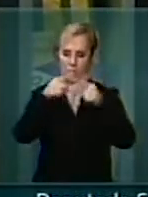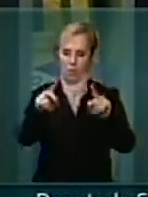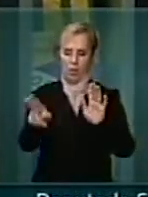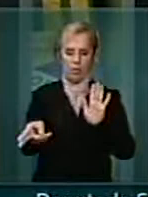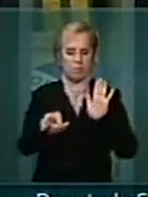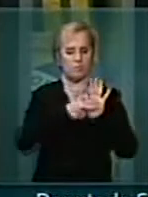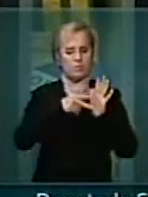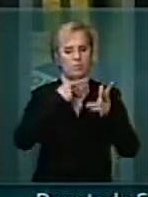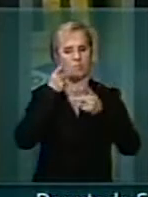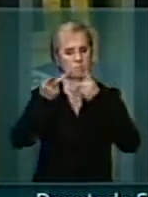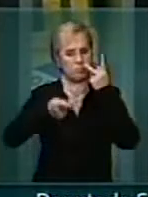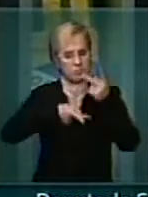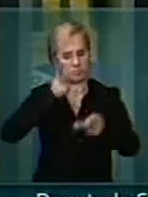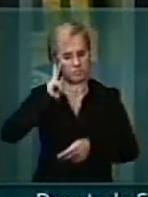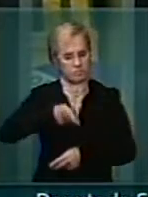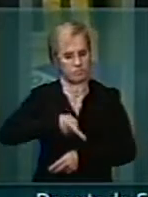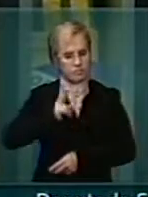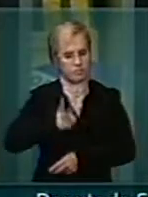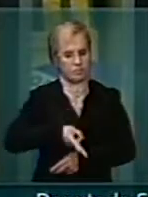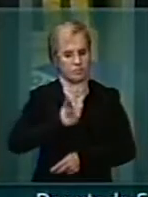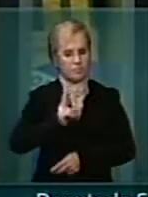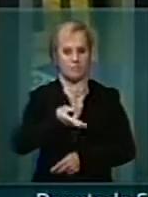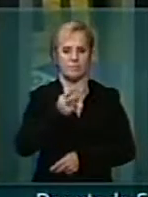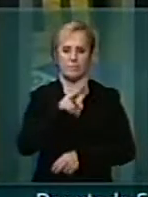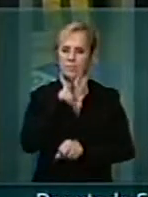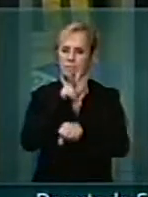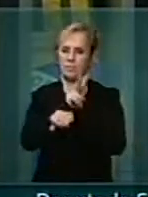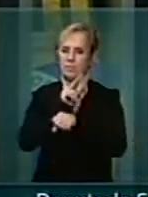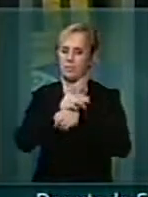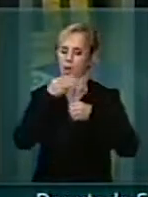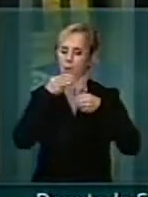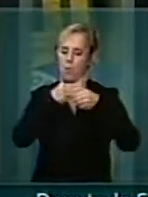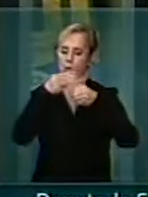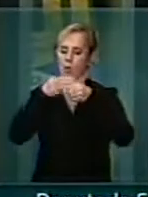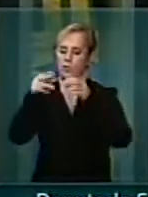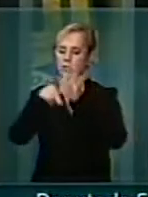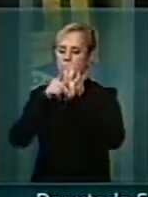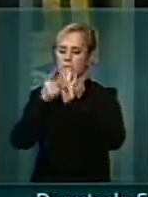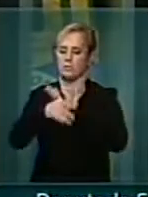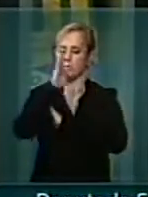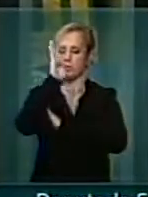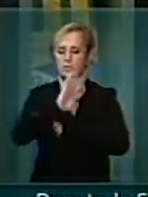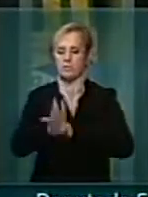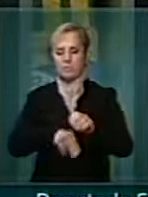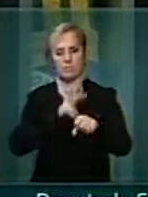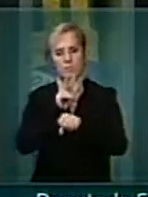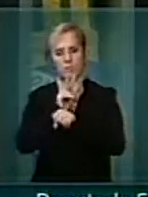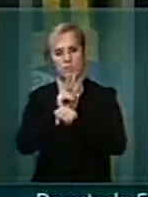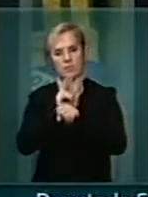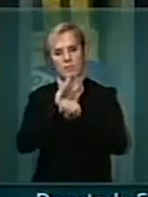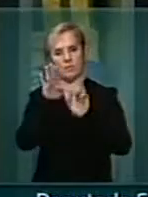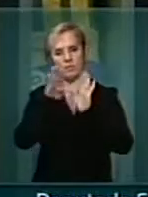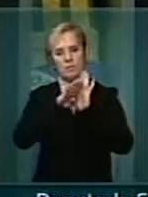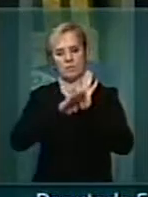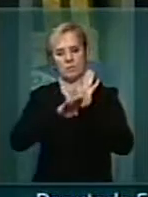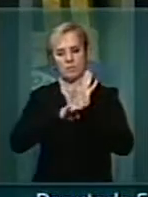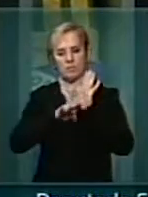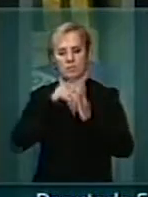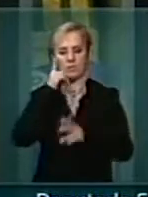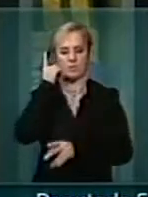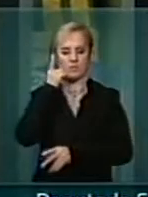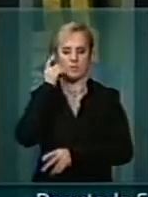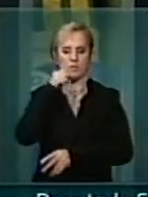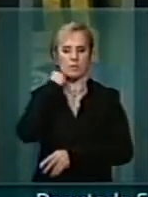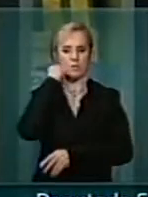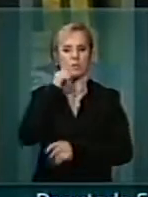feito continuamente na defesa do municipalismo brasileiro, na defesa das prerrogativas dos deputados e senadores